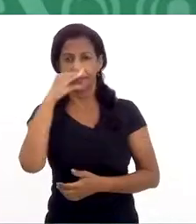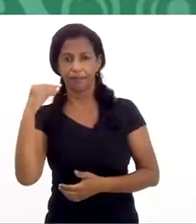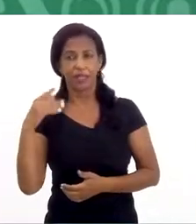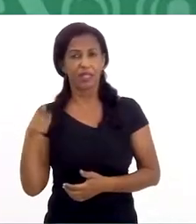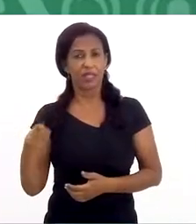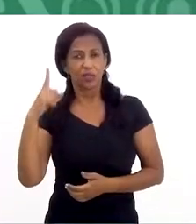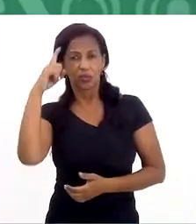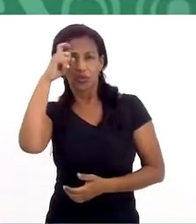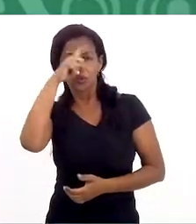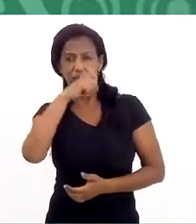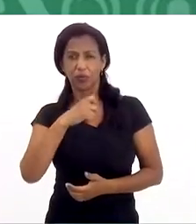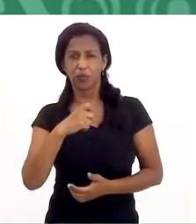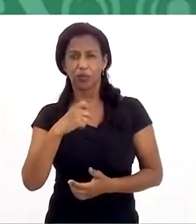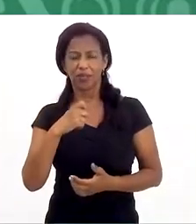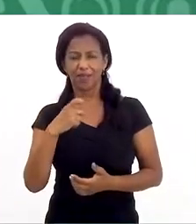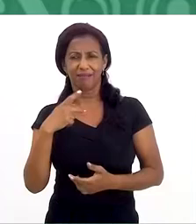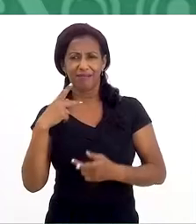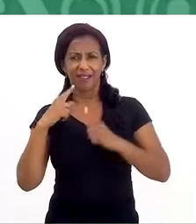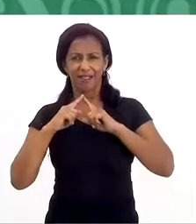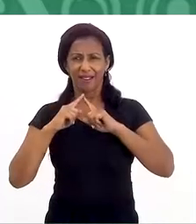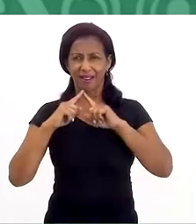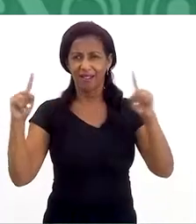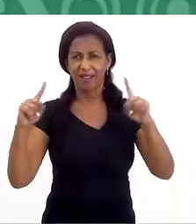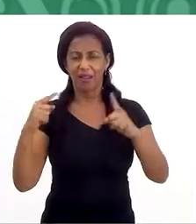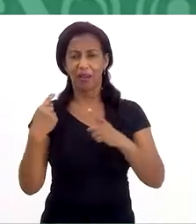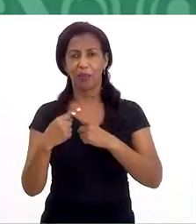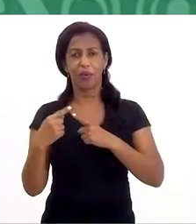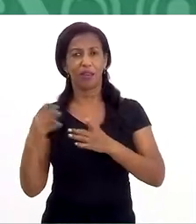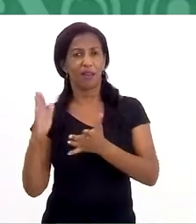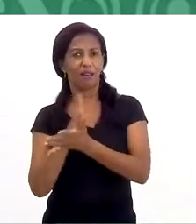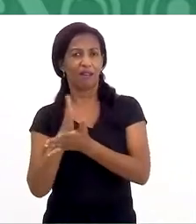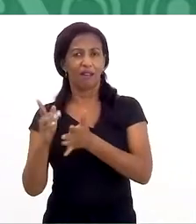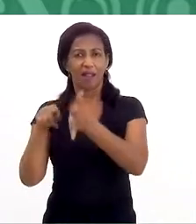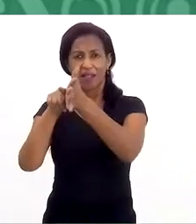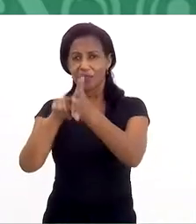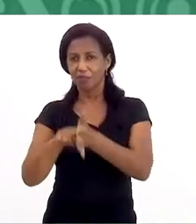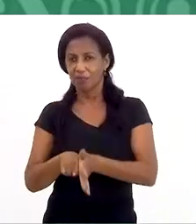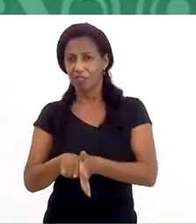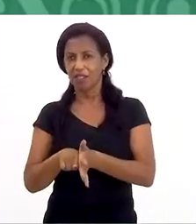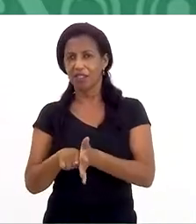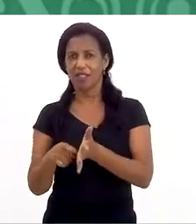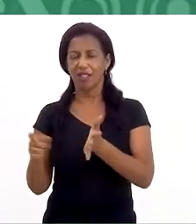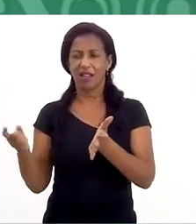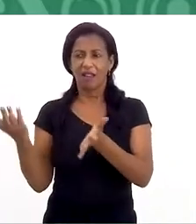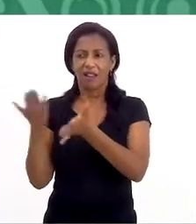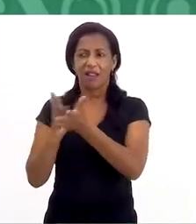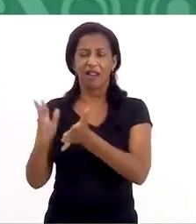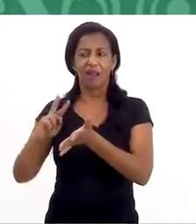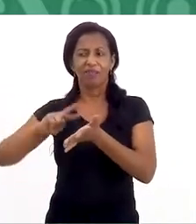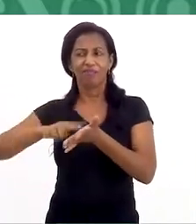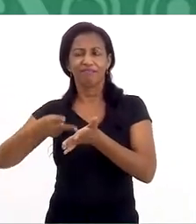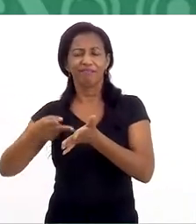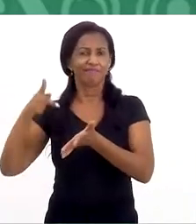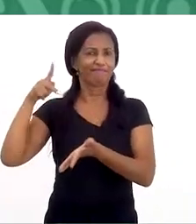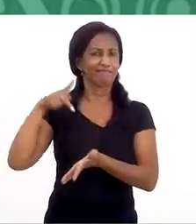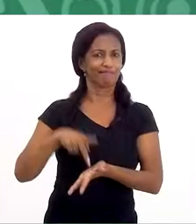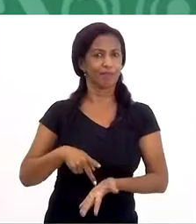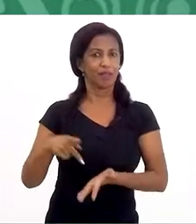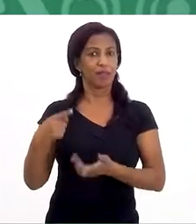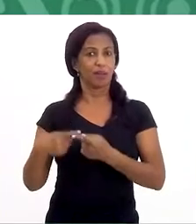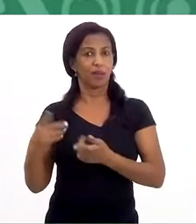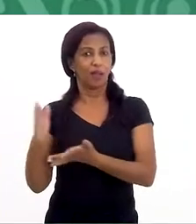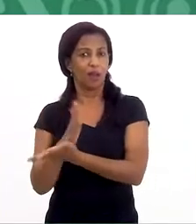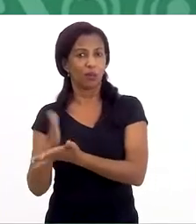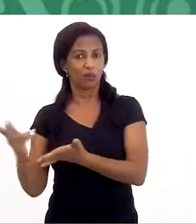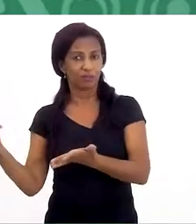E é isso que acaba dificultando a denúncia. Os casos da maioria das pesquisas acabam não sendo, não traduzindo aí a realidade,